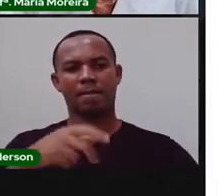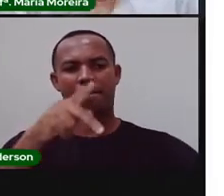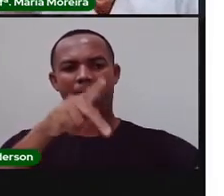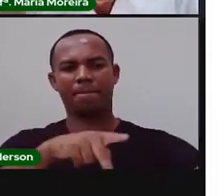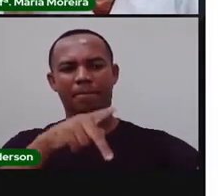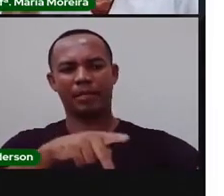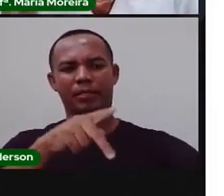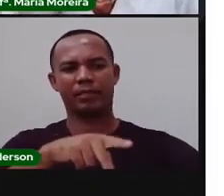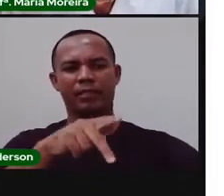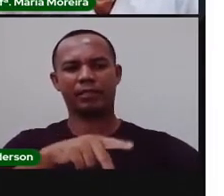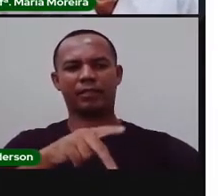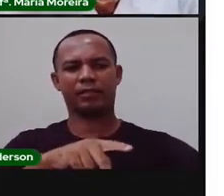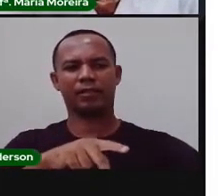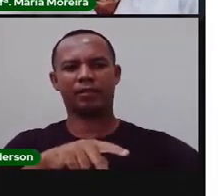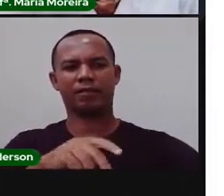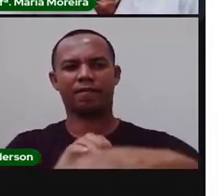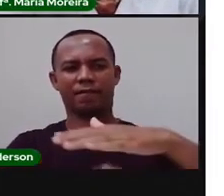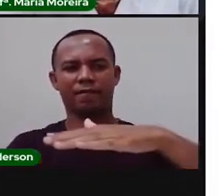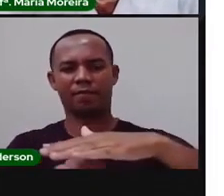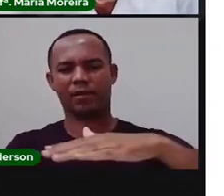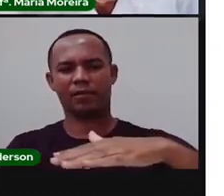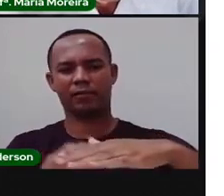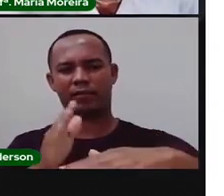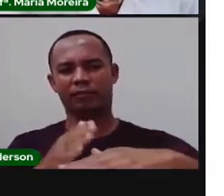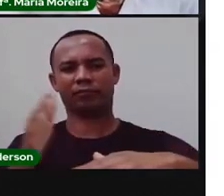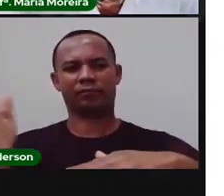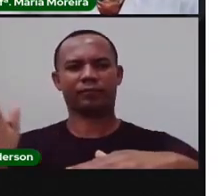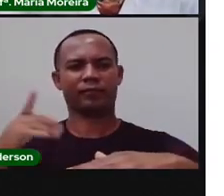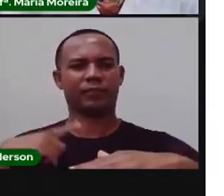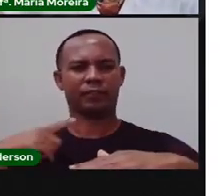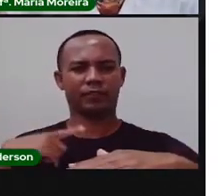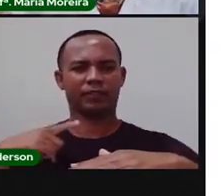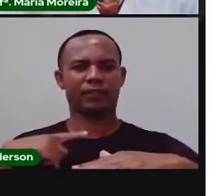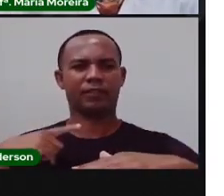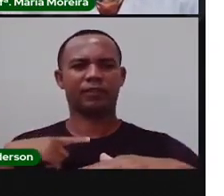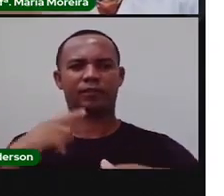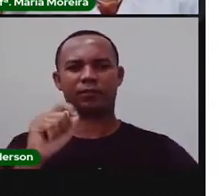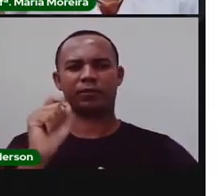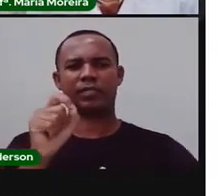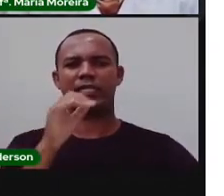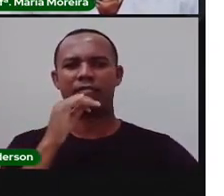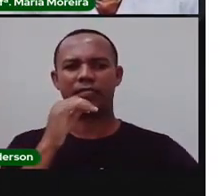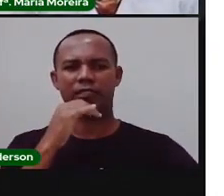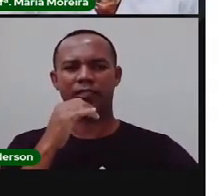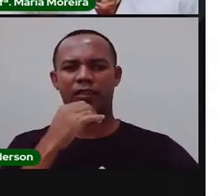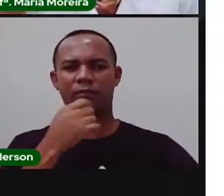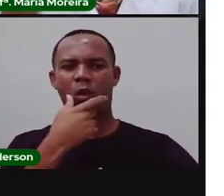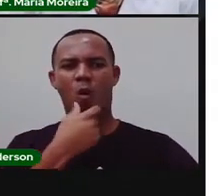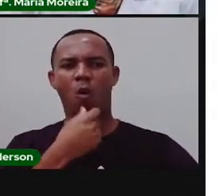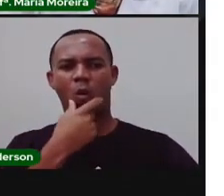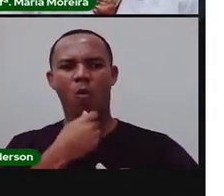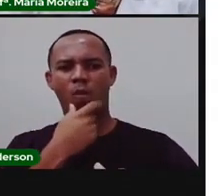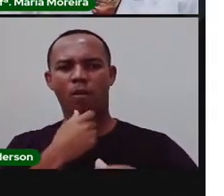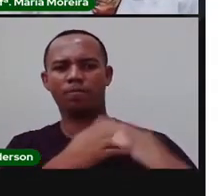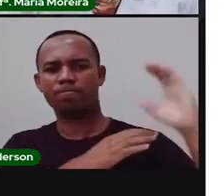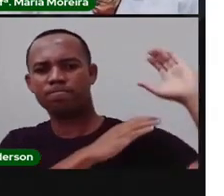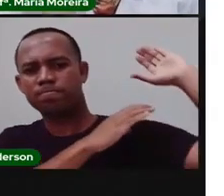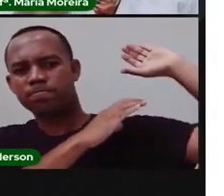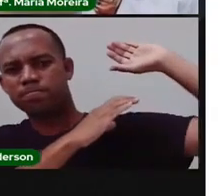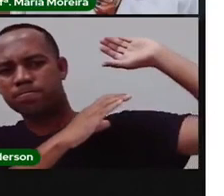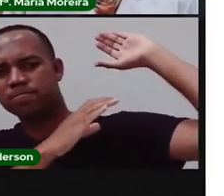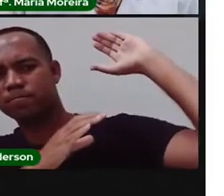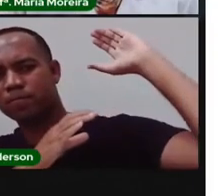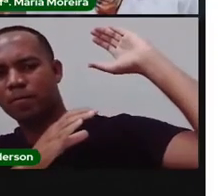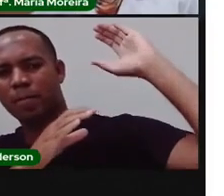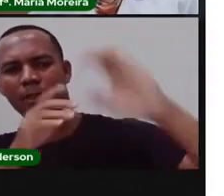Inclusive, se repararem do lado direito, possui uma estátua enorme de um homem carregando uma pedra,